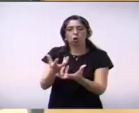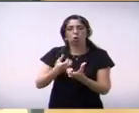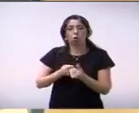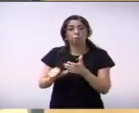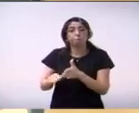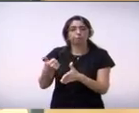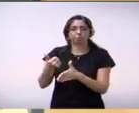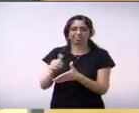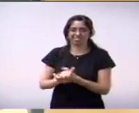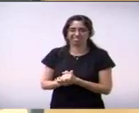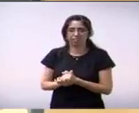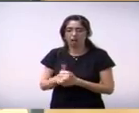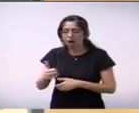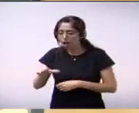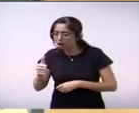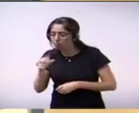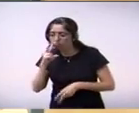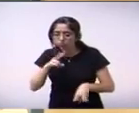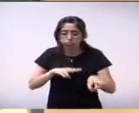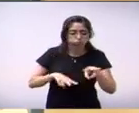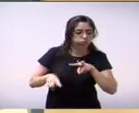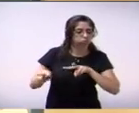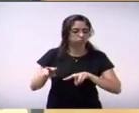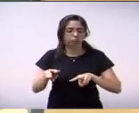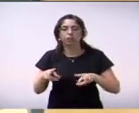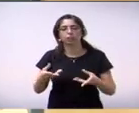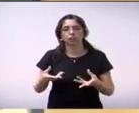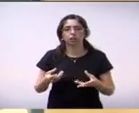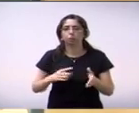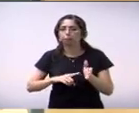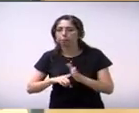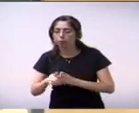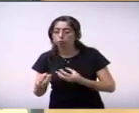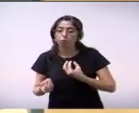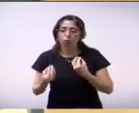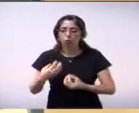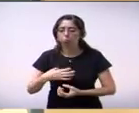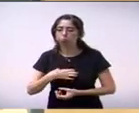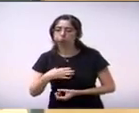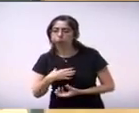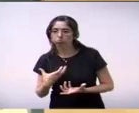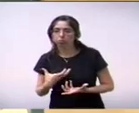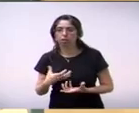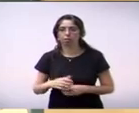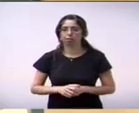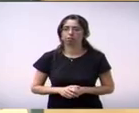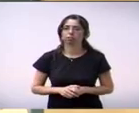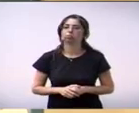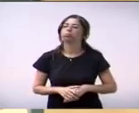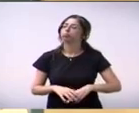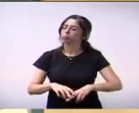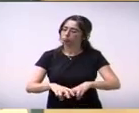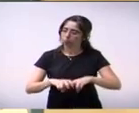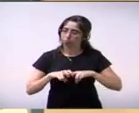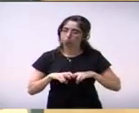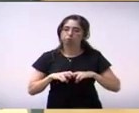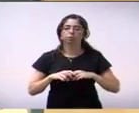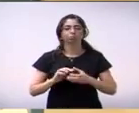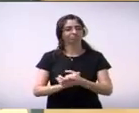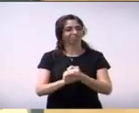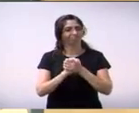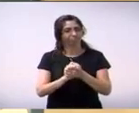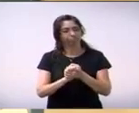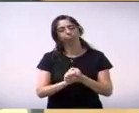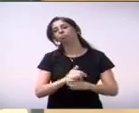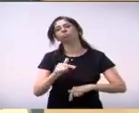recebe, o paciente que acolhe e que dá os primeiros cuidados ali. Então, realmente, parabéns pelo seu